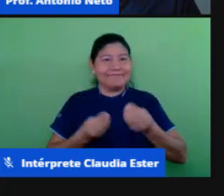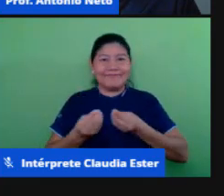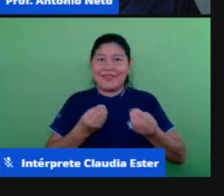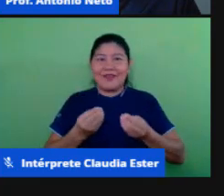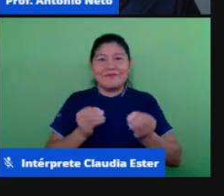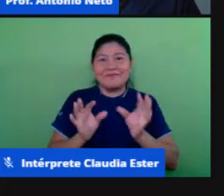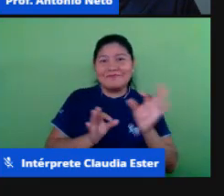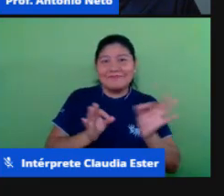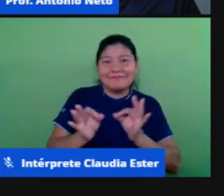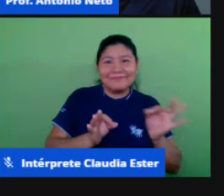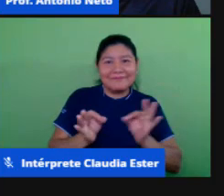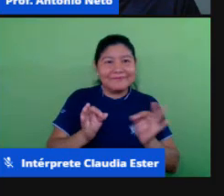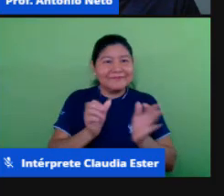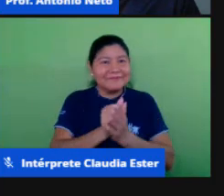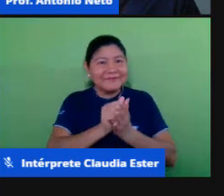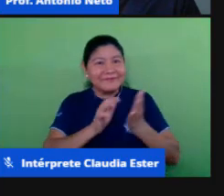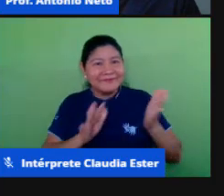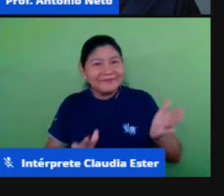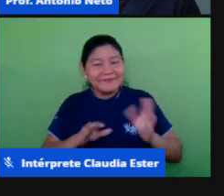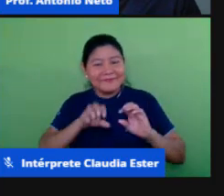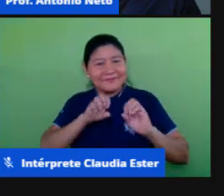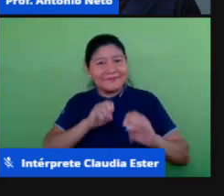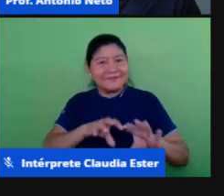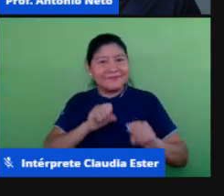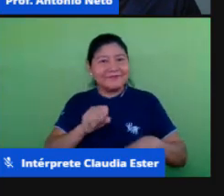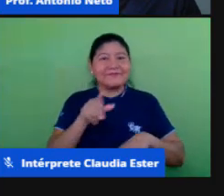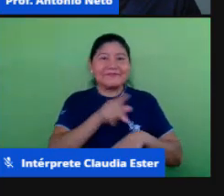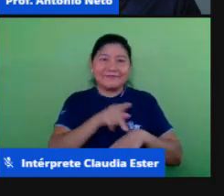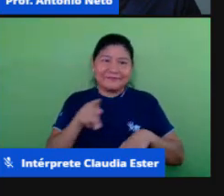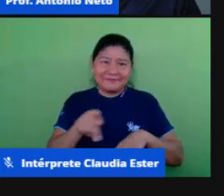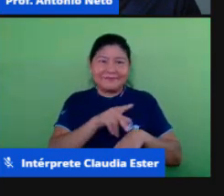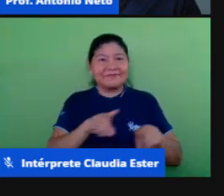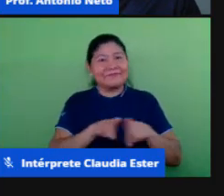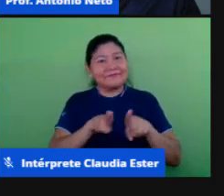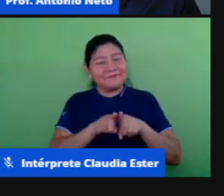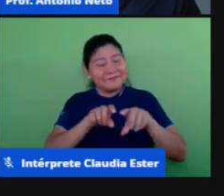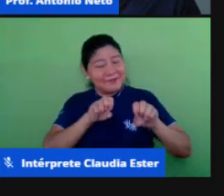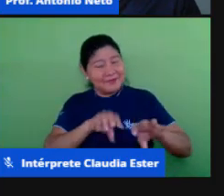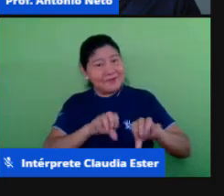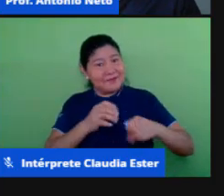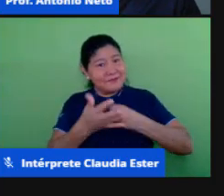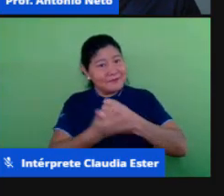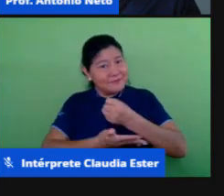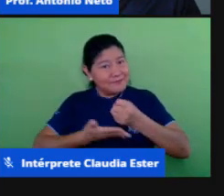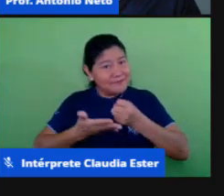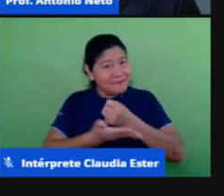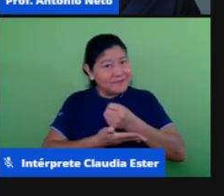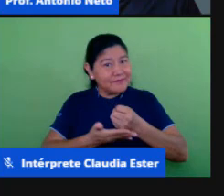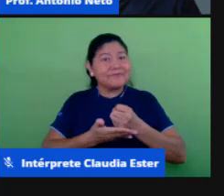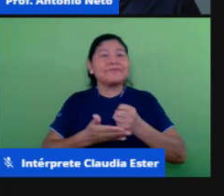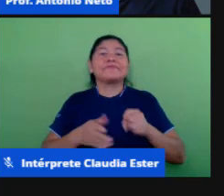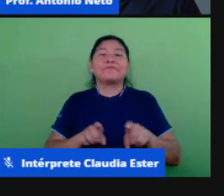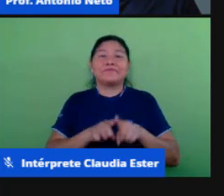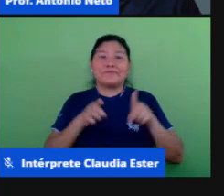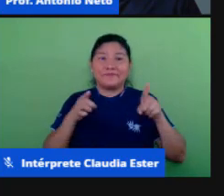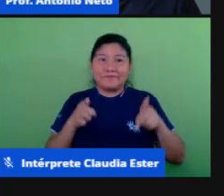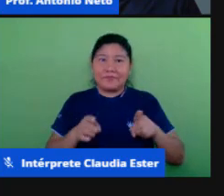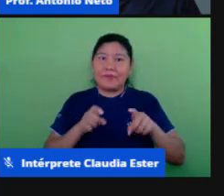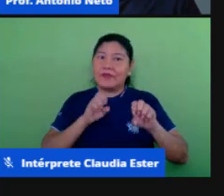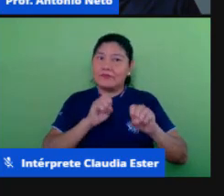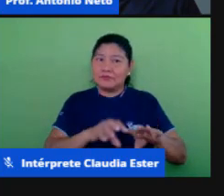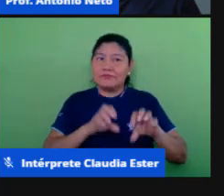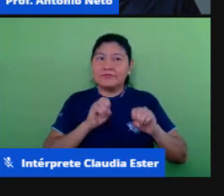nossas atividades docentes na educação básica, principalmente, sobretudo, na educação básica